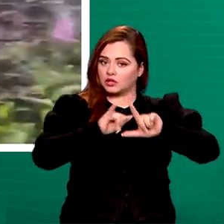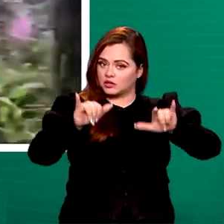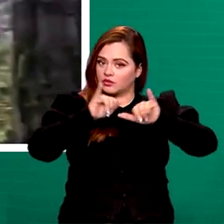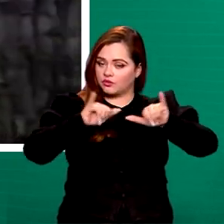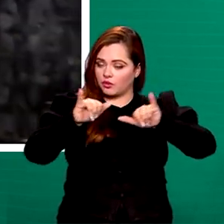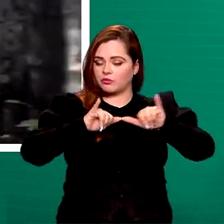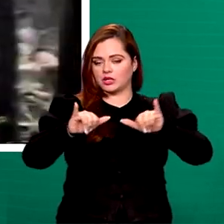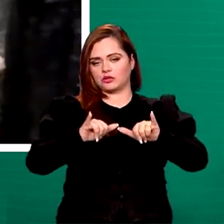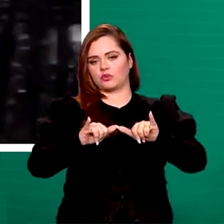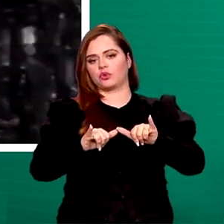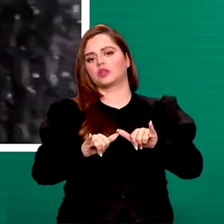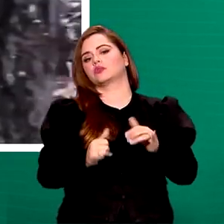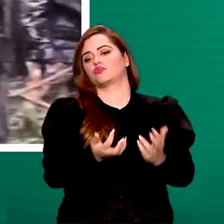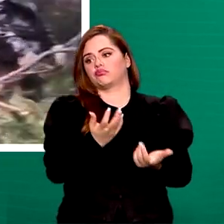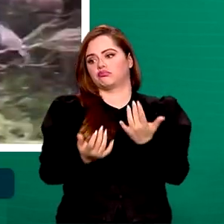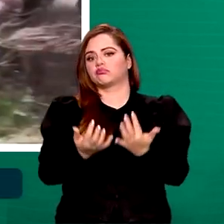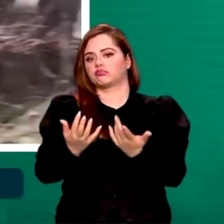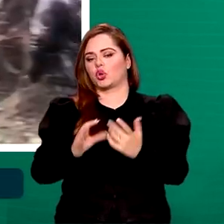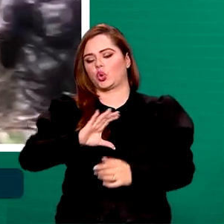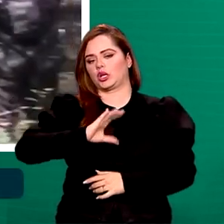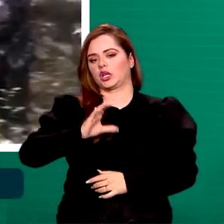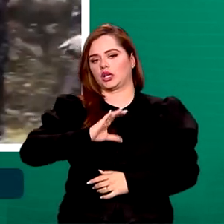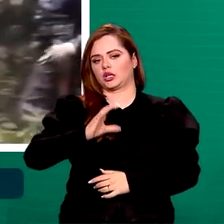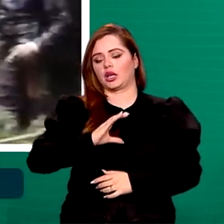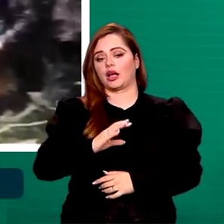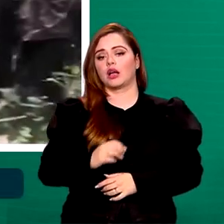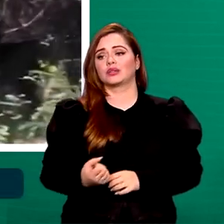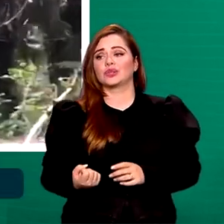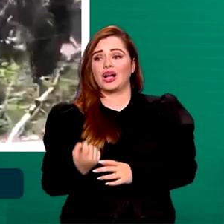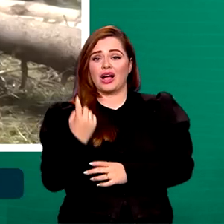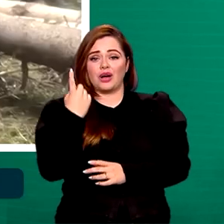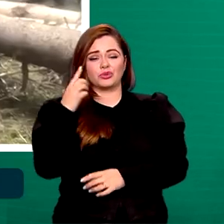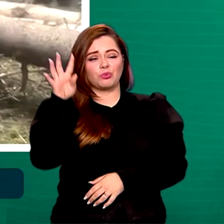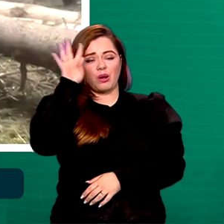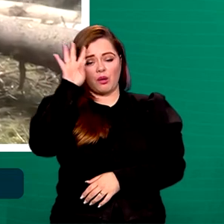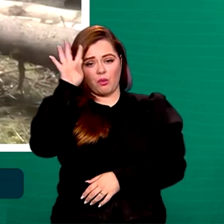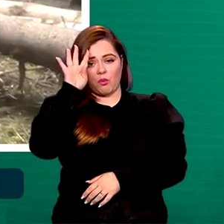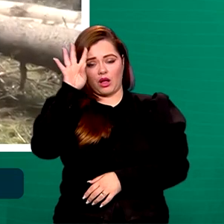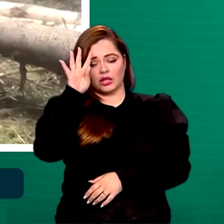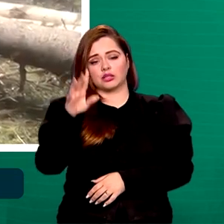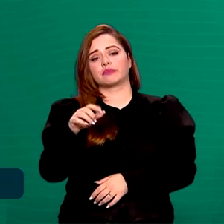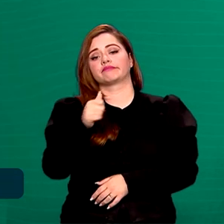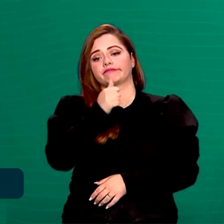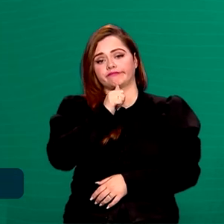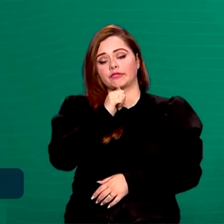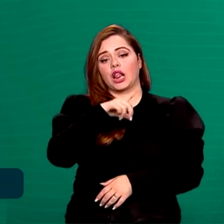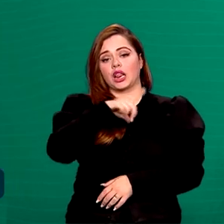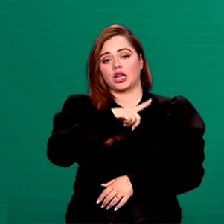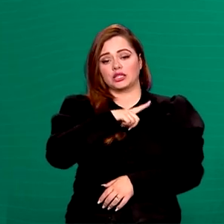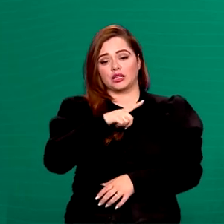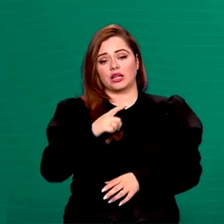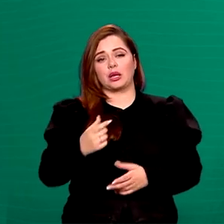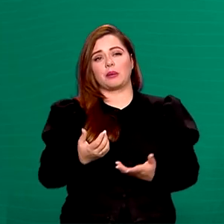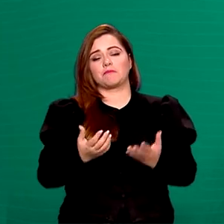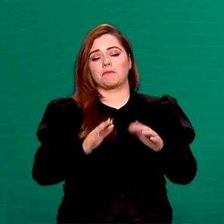Centro de Incêndios Florestais do Canadá, até a última quarta-feira ainda havia cerca de